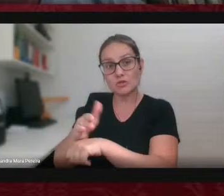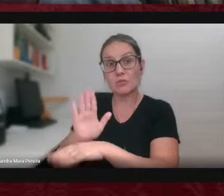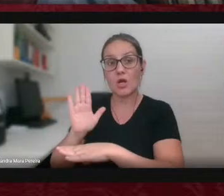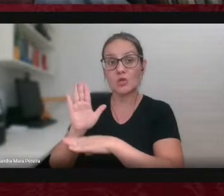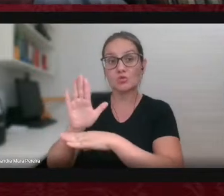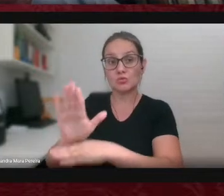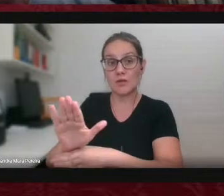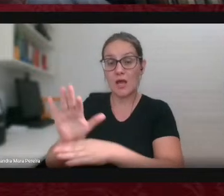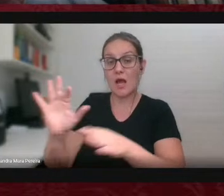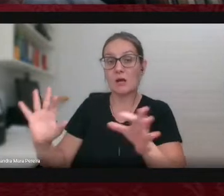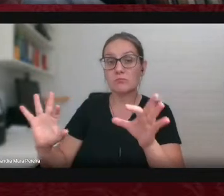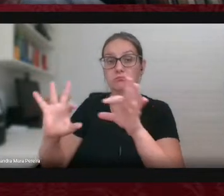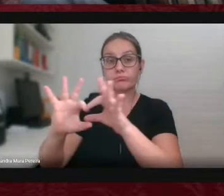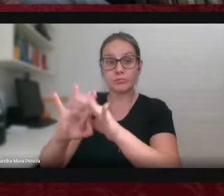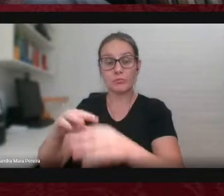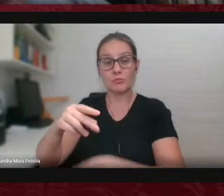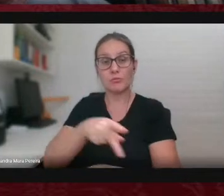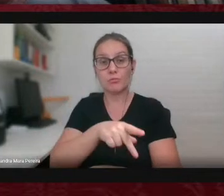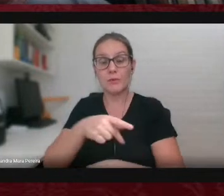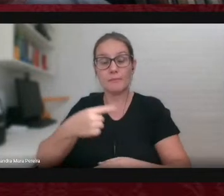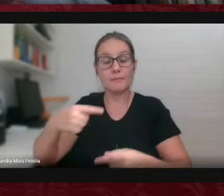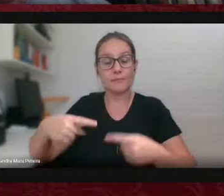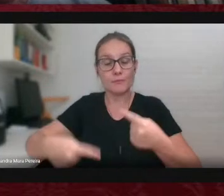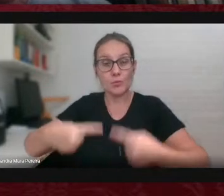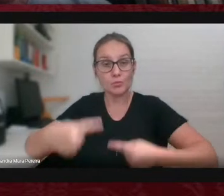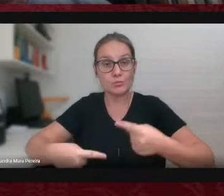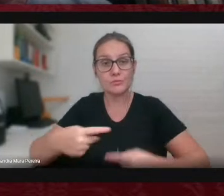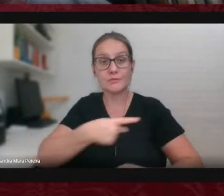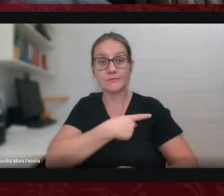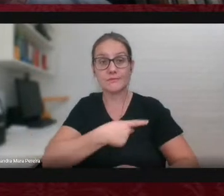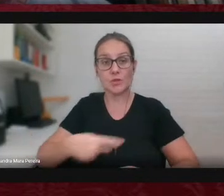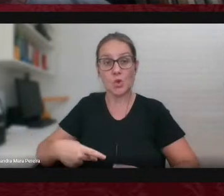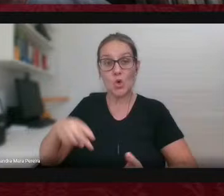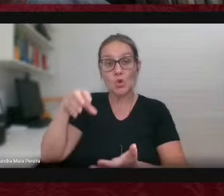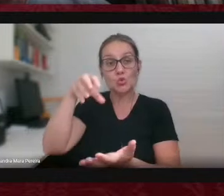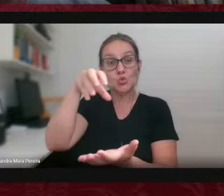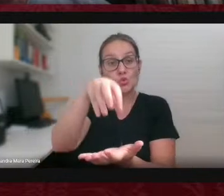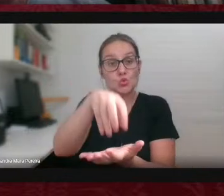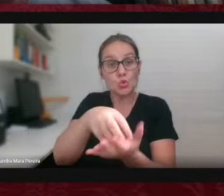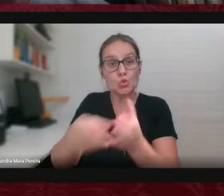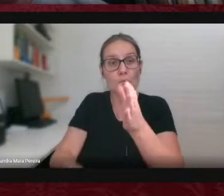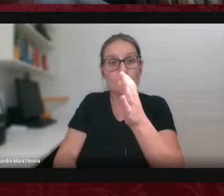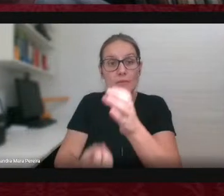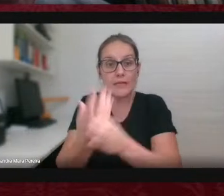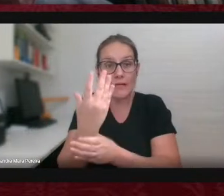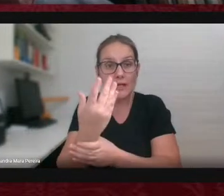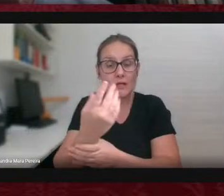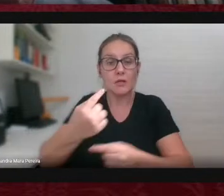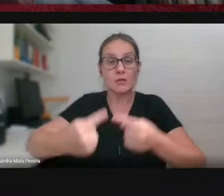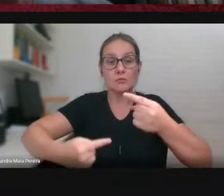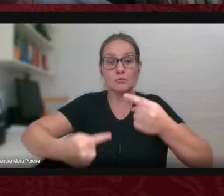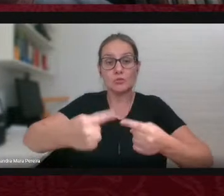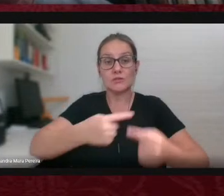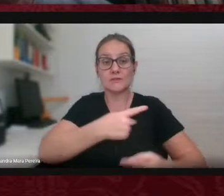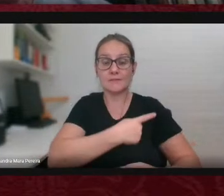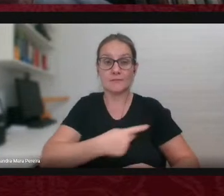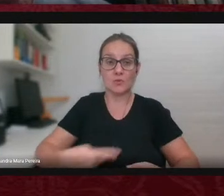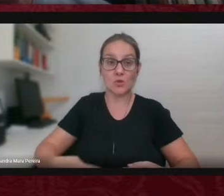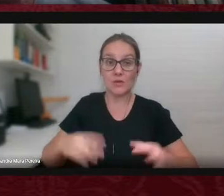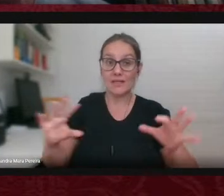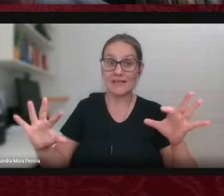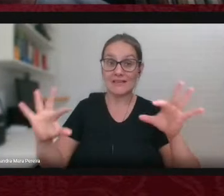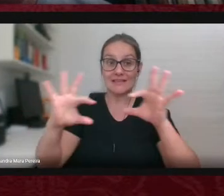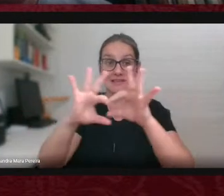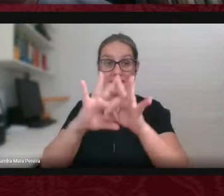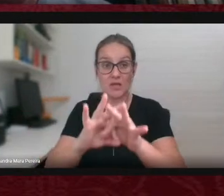políticas públicas através de um núcleo de integração de políticas públicas que viria a integrar as funções de